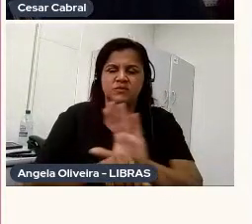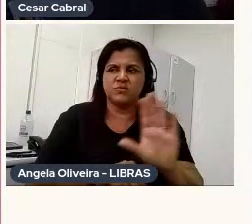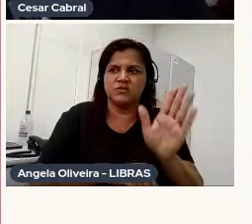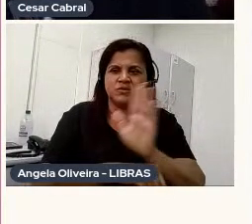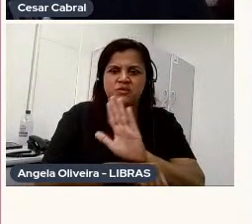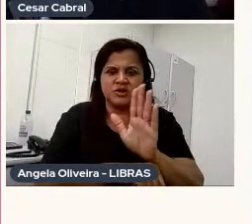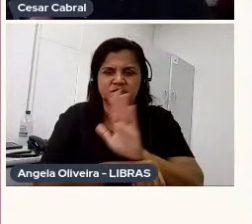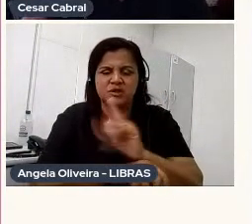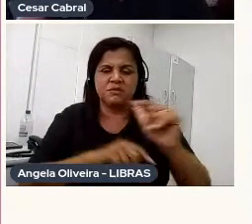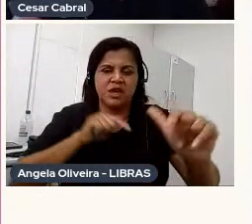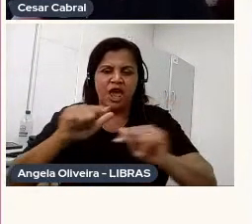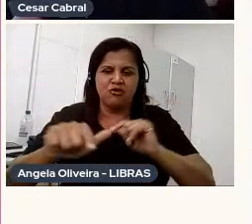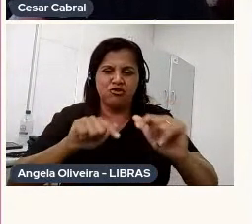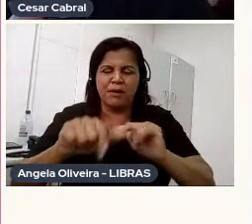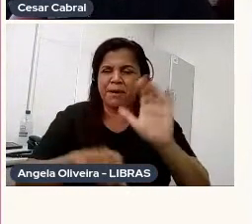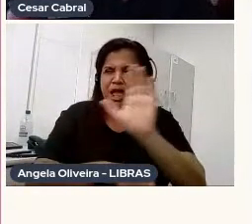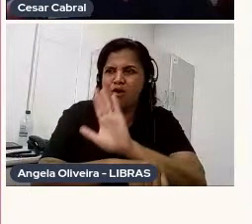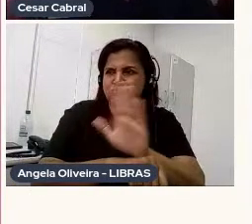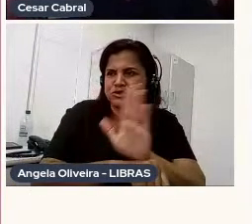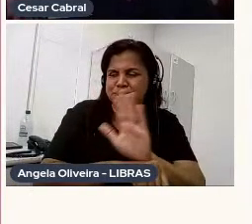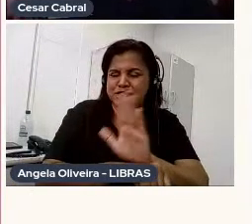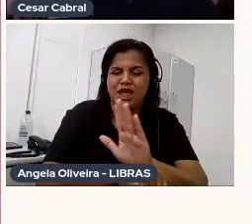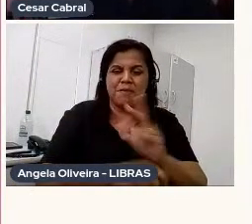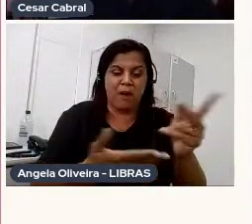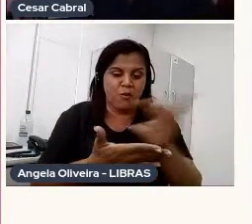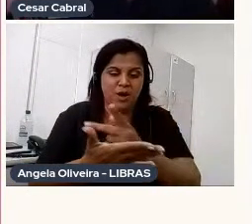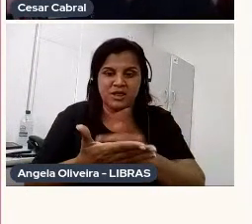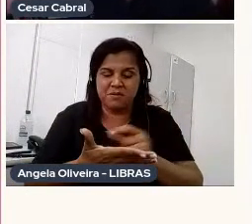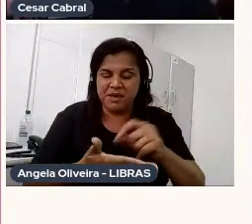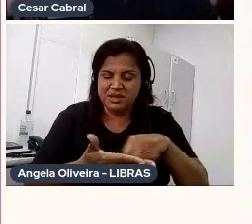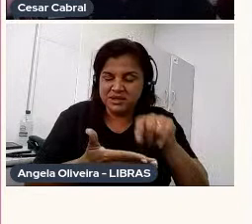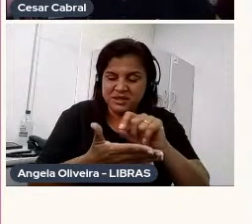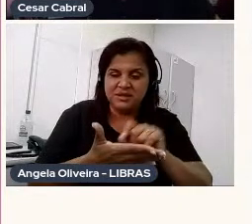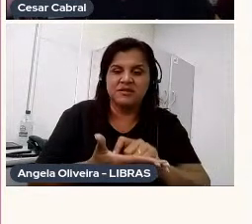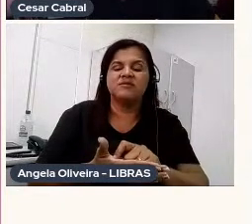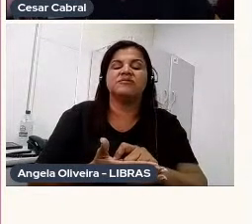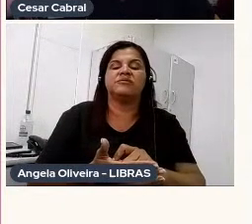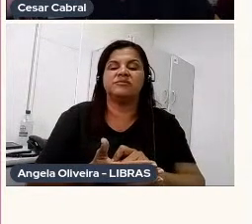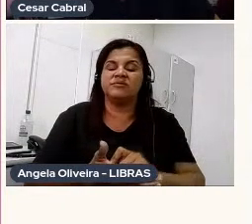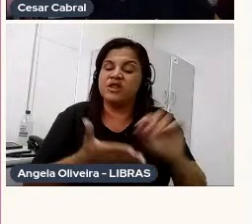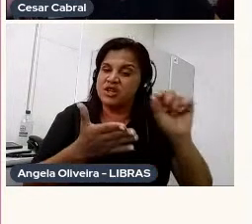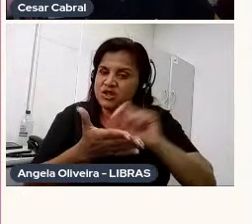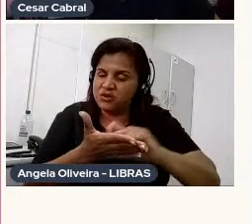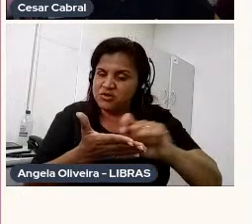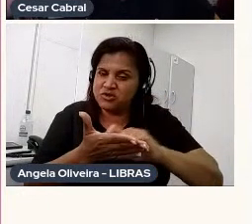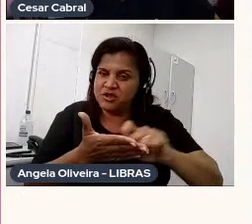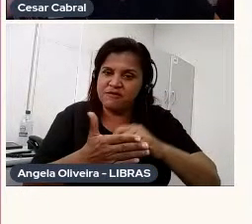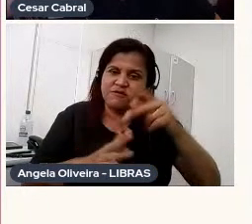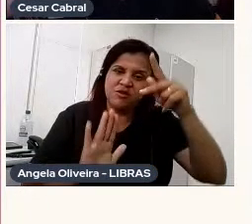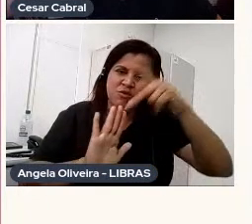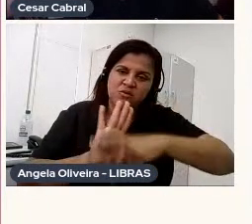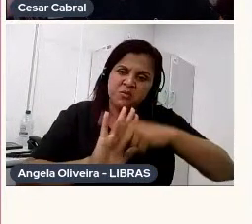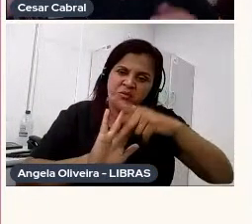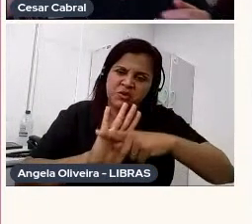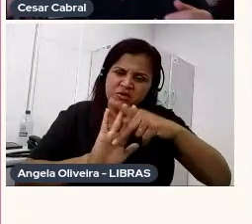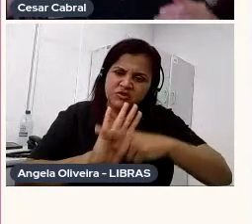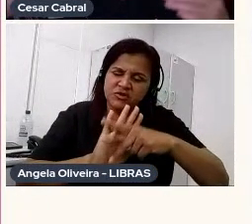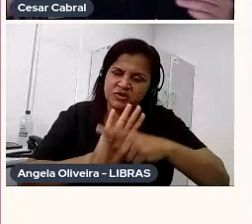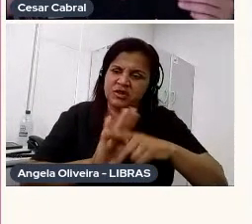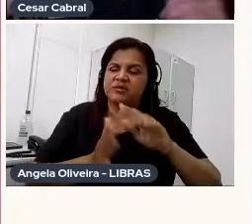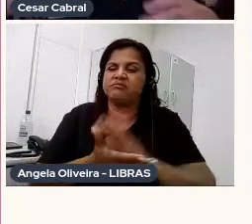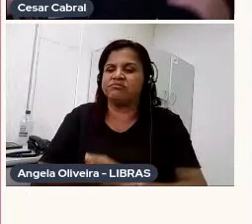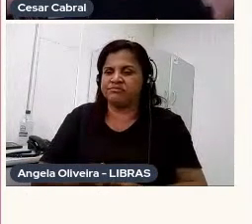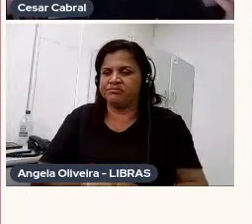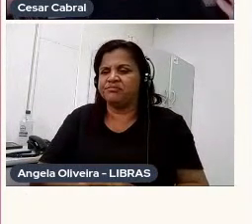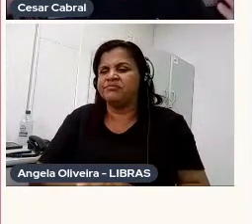trabalhar com animação, né, com stop motion, e eu escrevi um projeto, é, que era uma, que